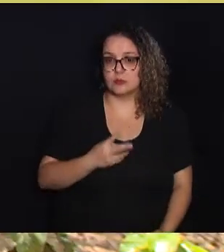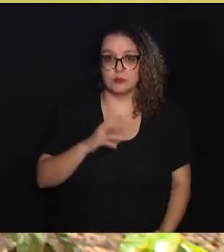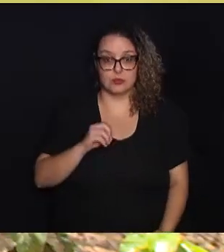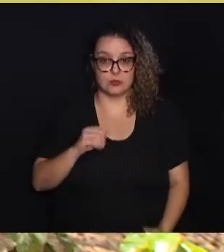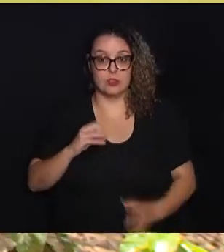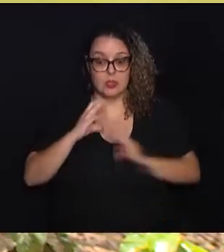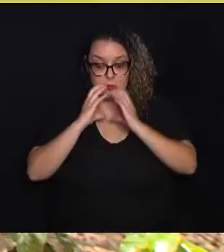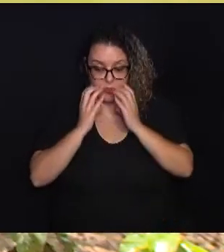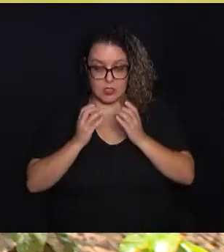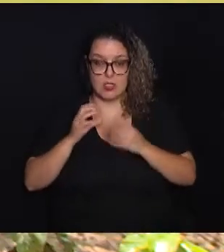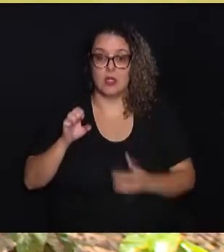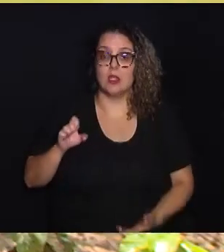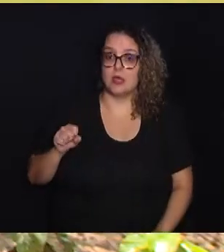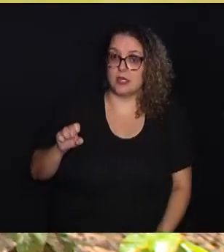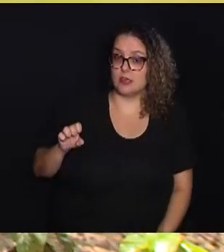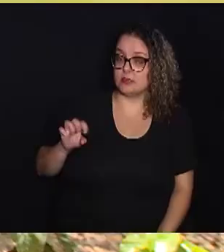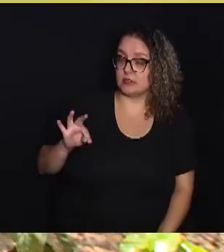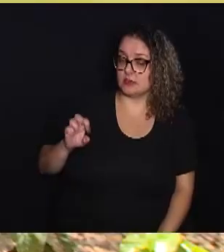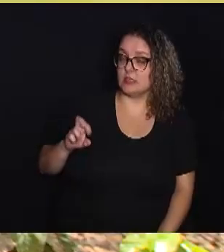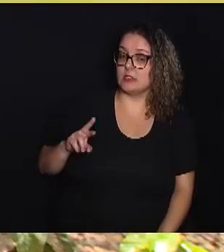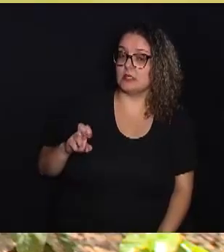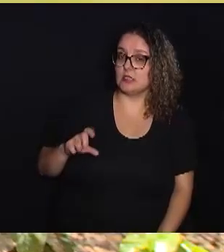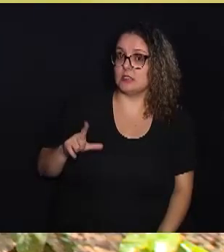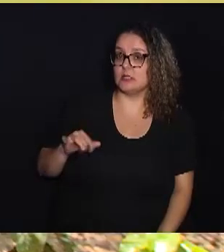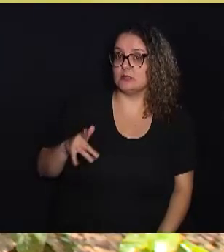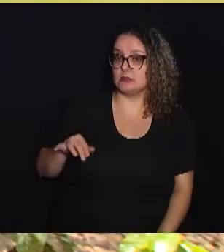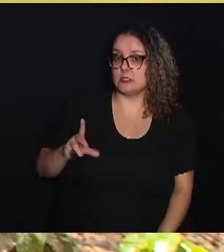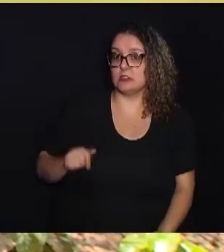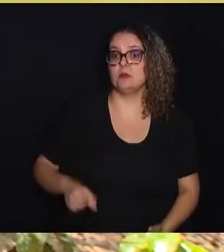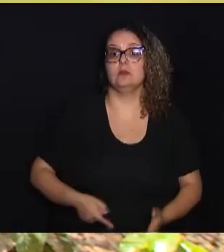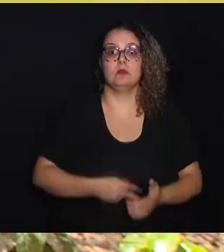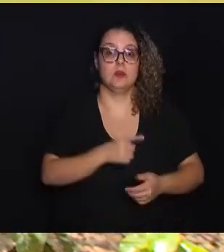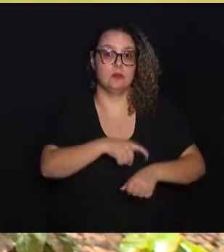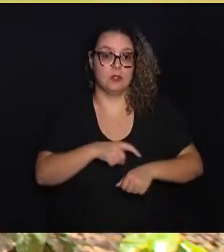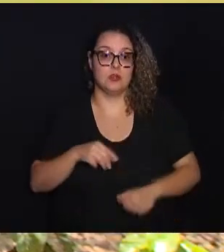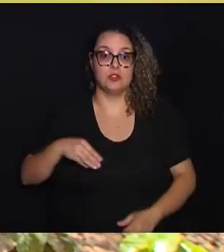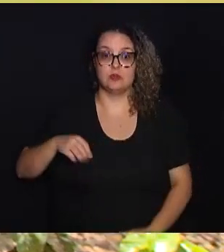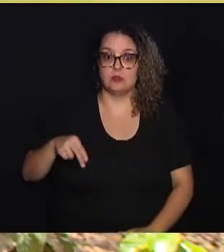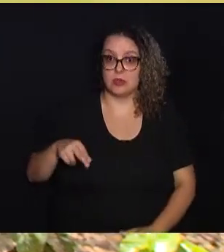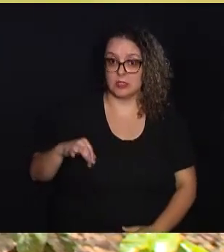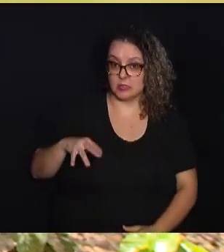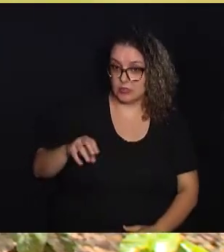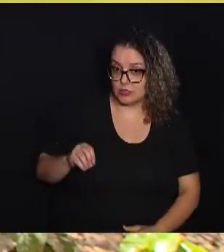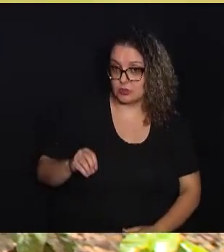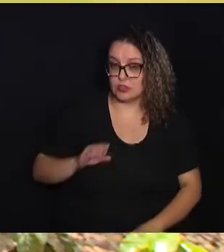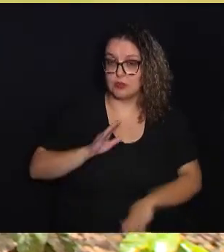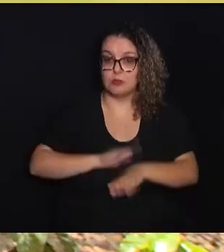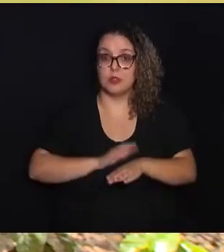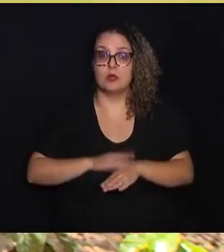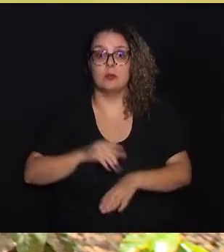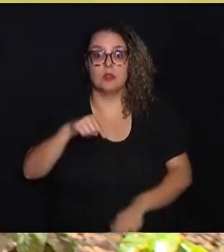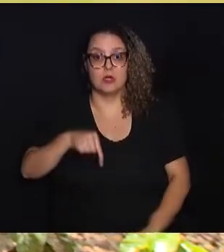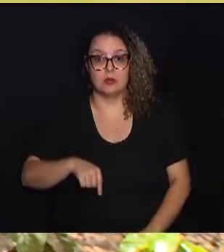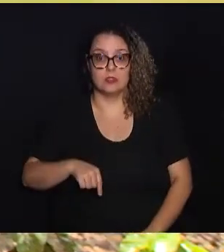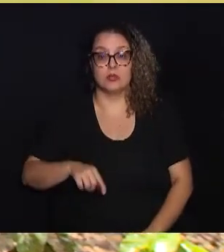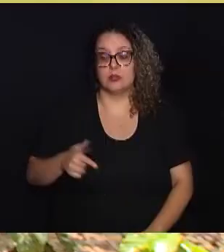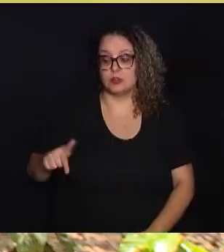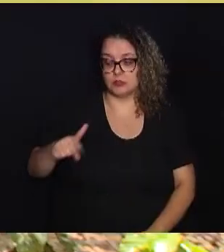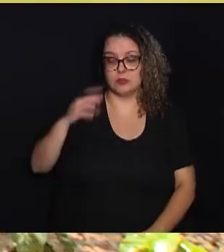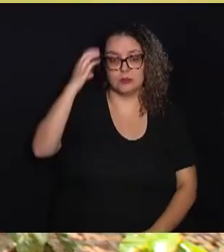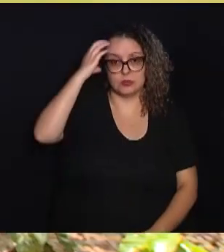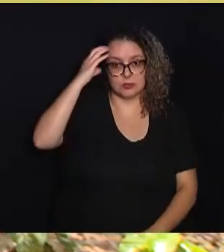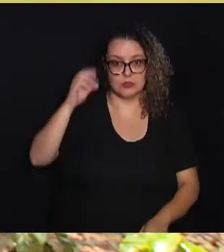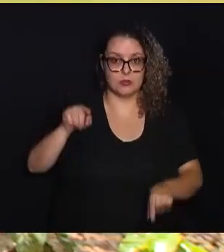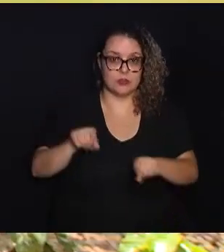Aproximadamente 200 capivaras serão esterilizadas na cidade na primeira etapa do trabalho de manejo. A ação acontece aqui no